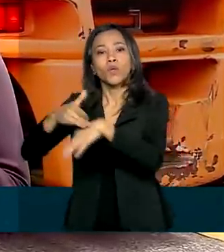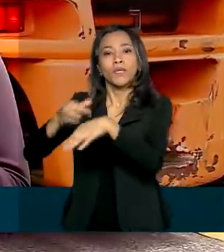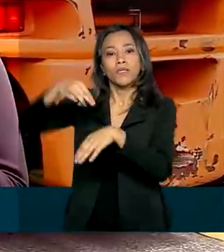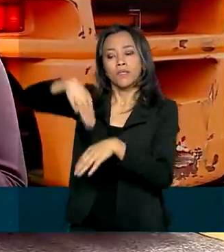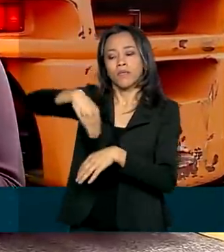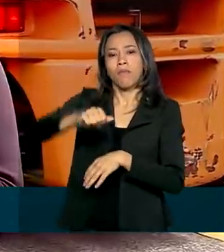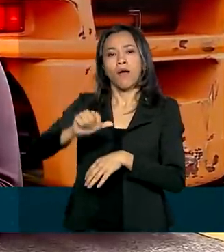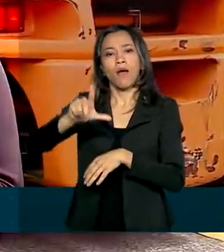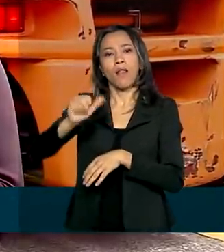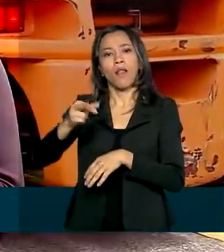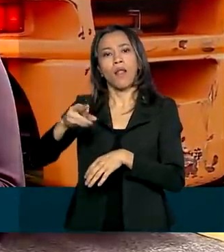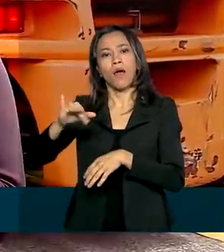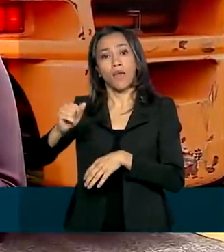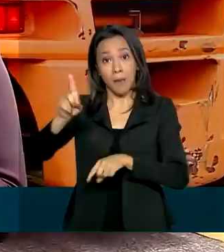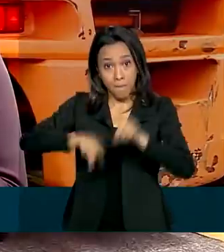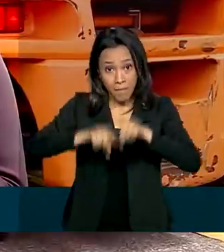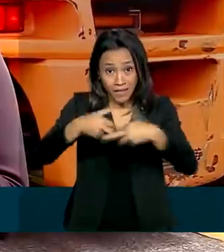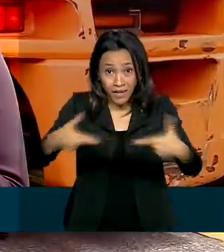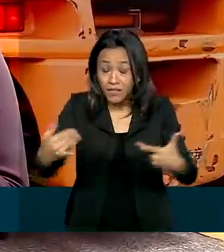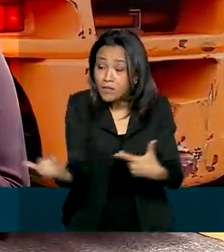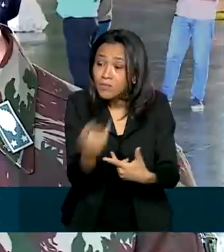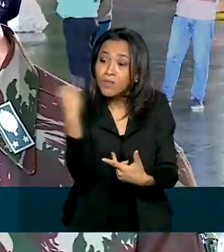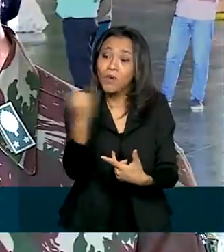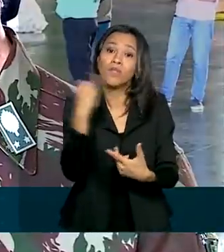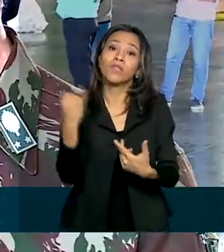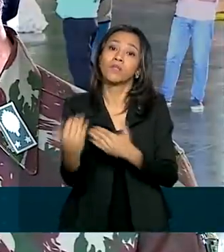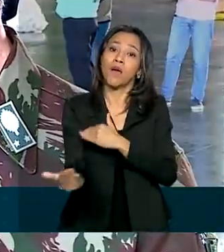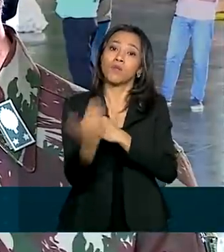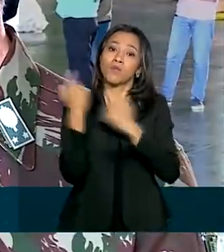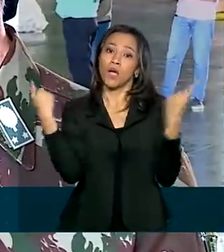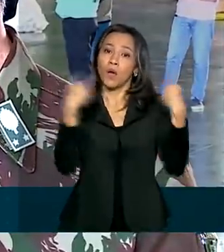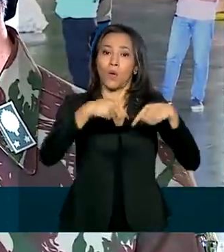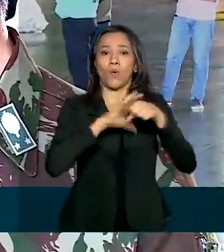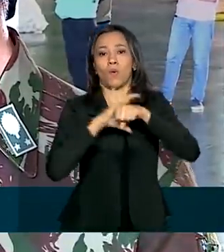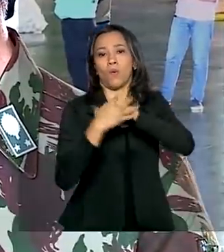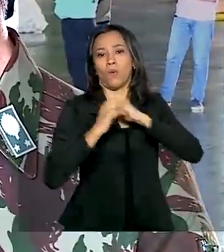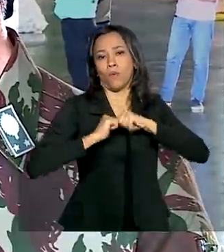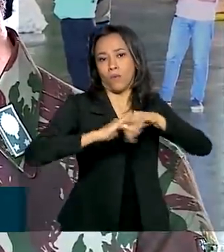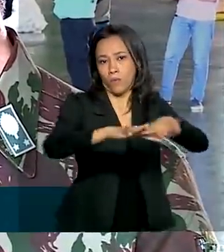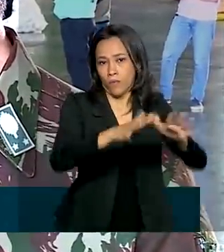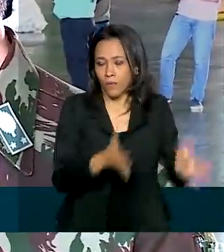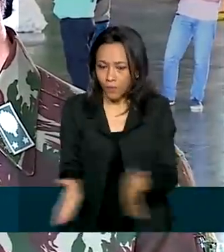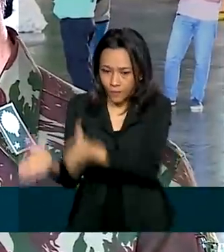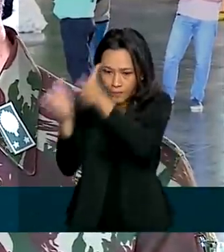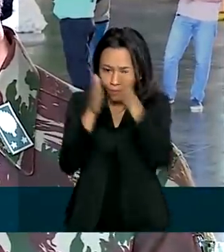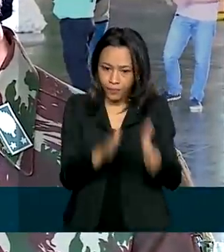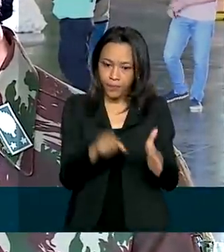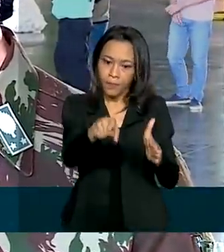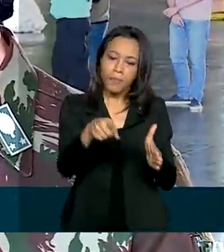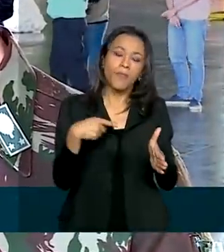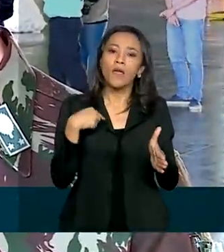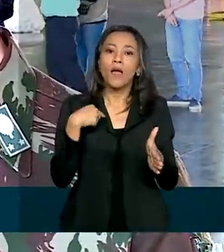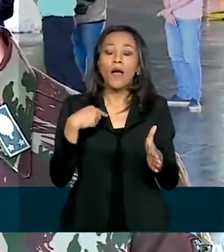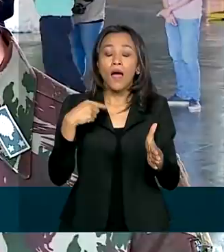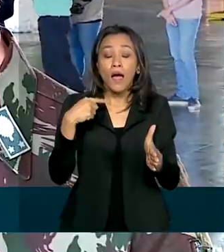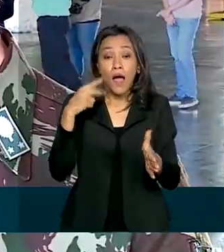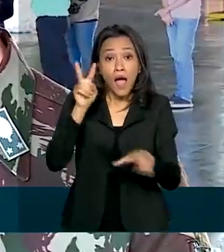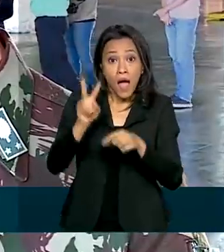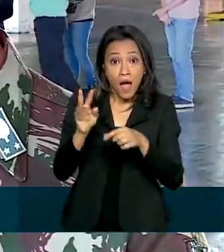importantes para o enfrentamento da pandemia. O objetivo é um atendimento de saúde com